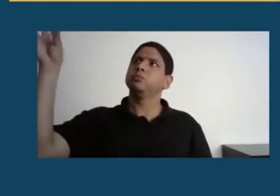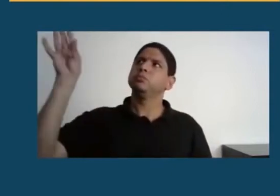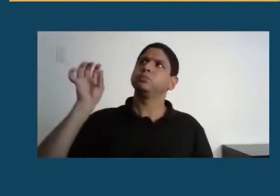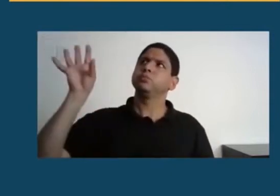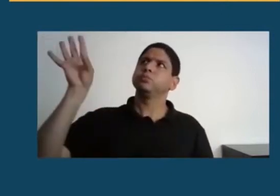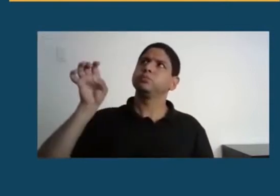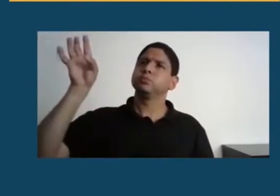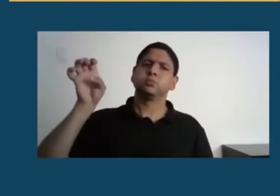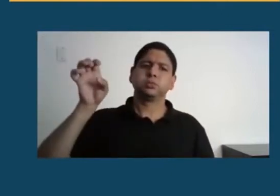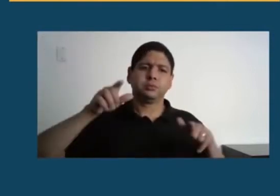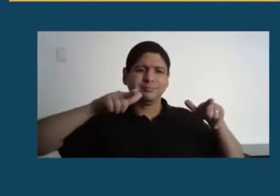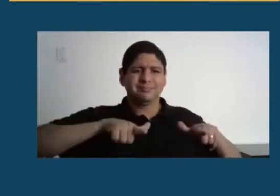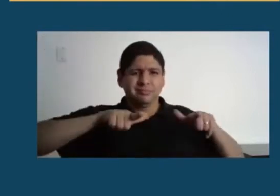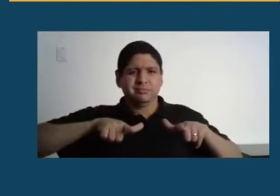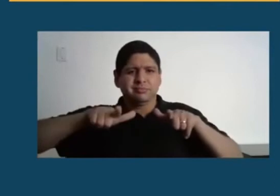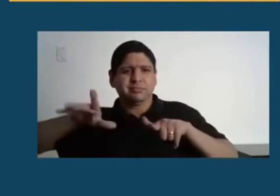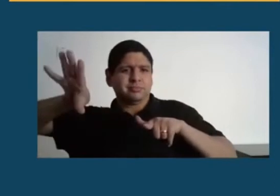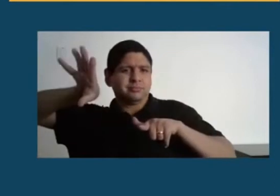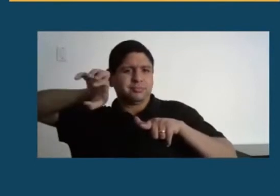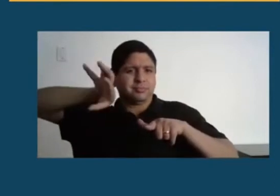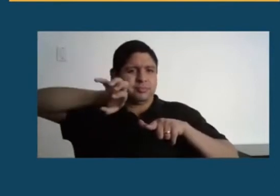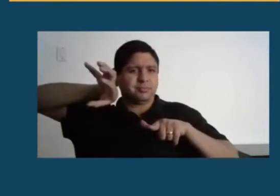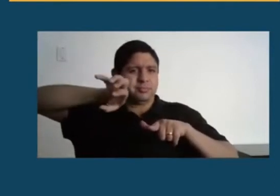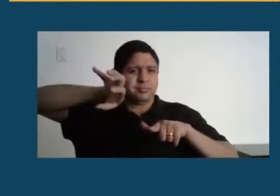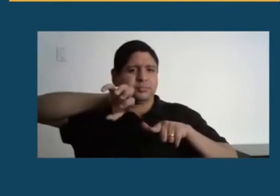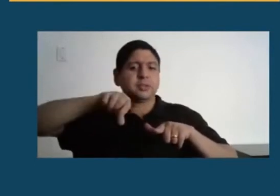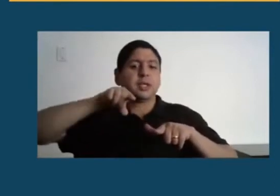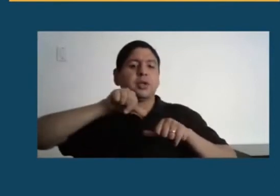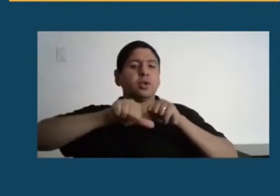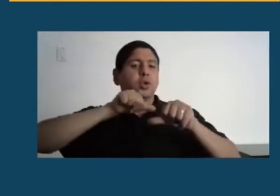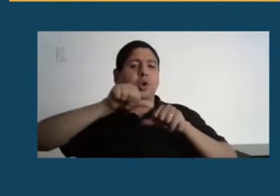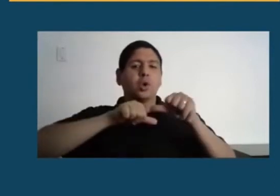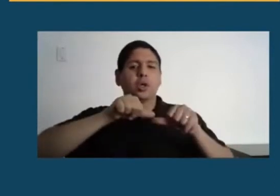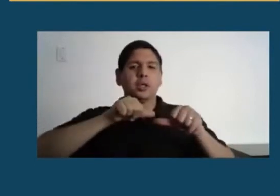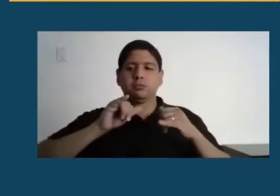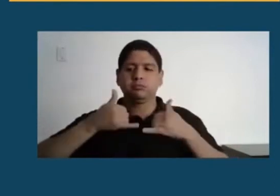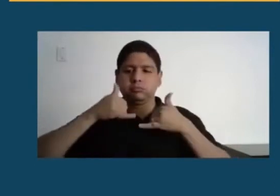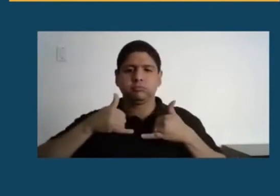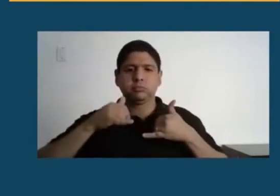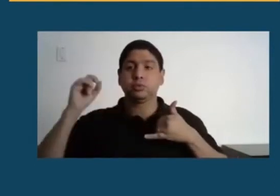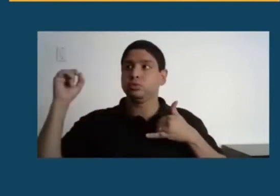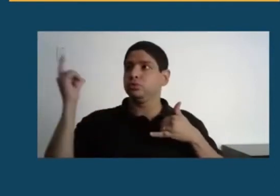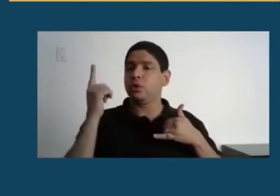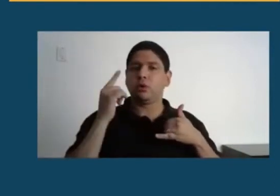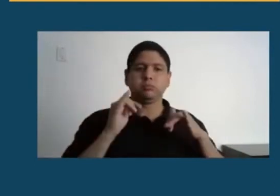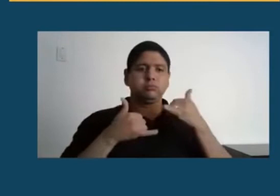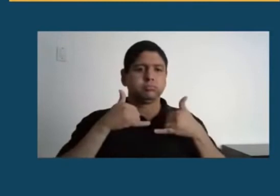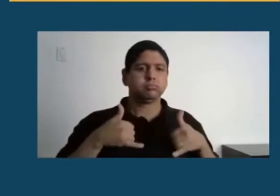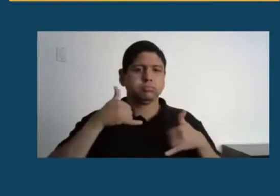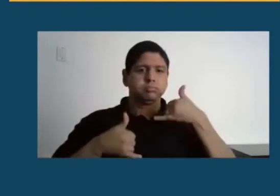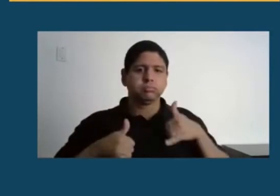placas fotovoltaicas que todos nós conhecemos, transforma a energia do sol em energia elétrica, mas durante essa